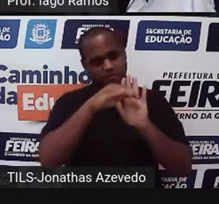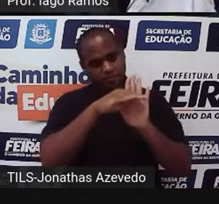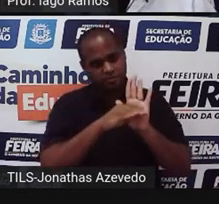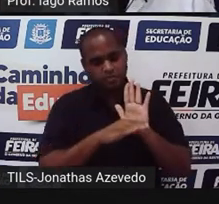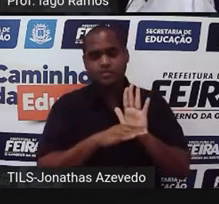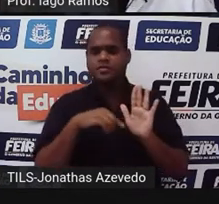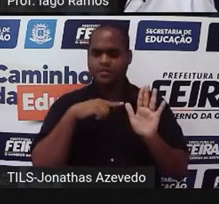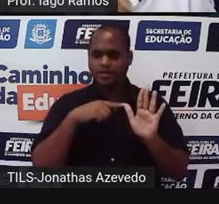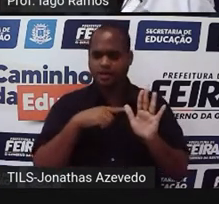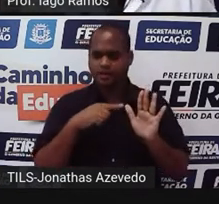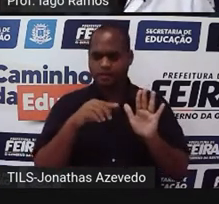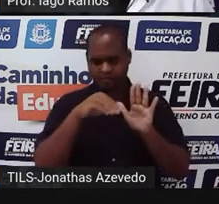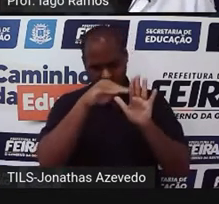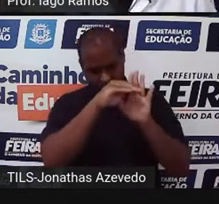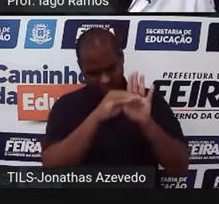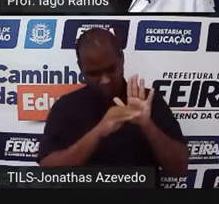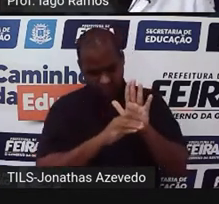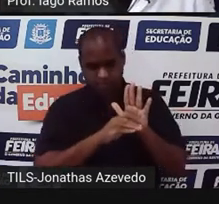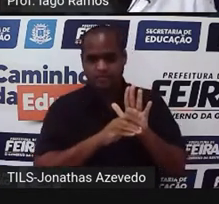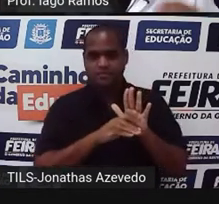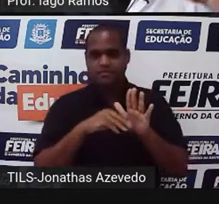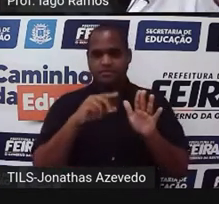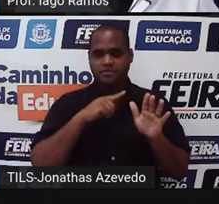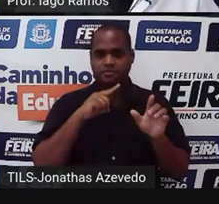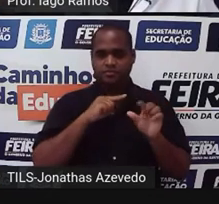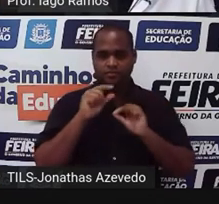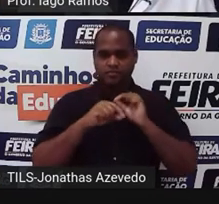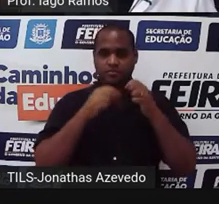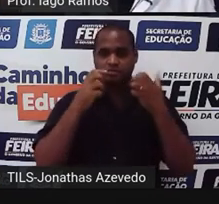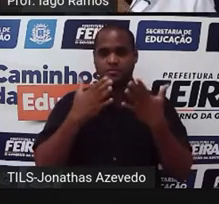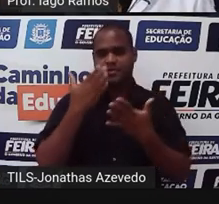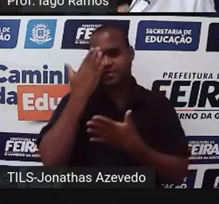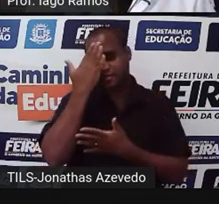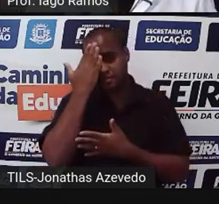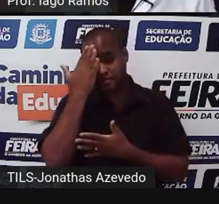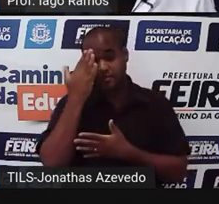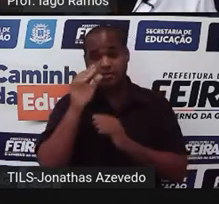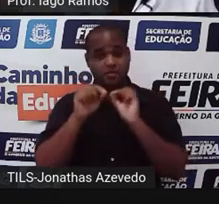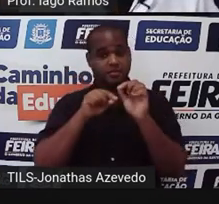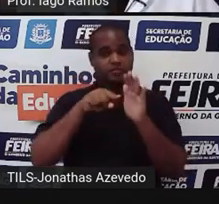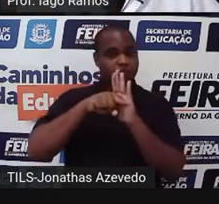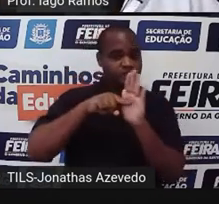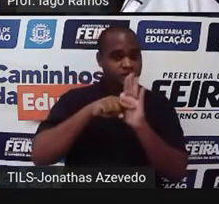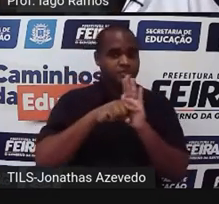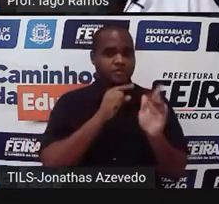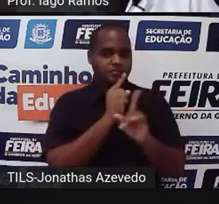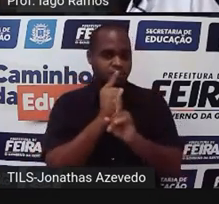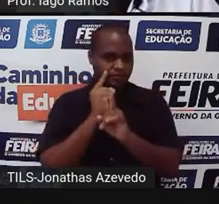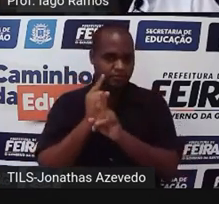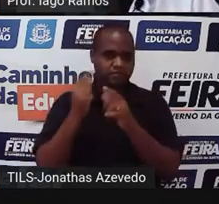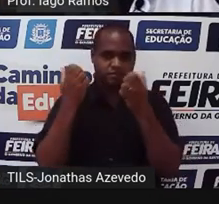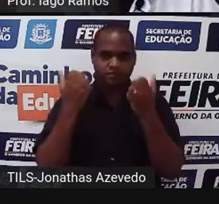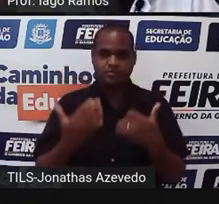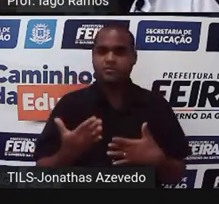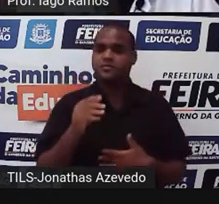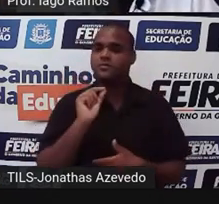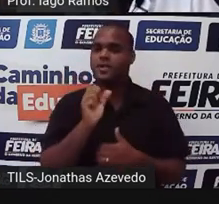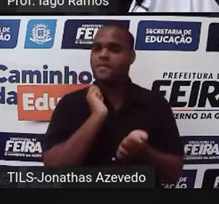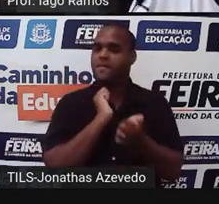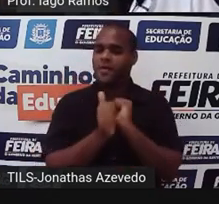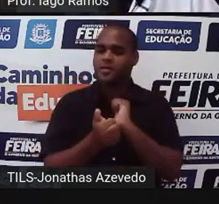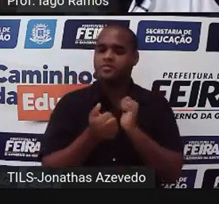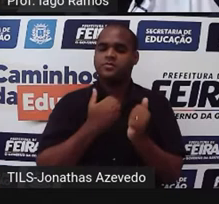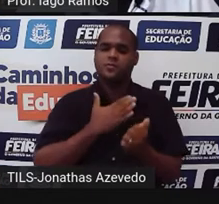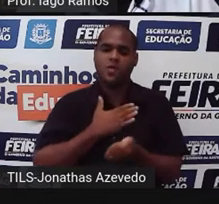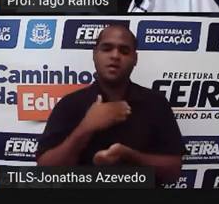uma coisinha, né, embaixo da outra ali. A gente já sabe, uma pesquisa sobre preferência de esportes,